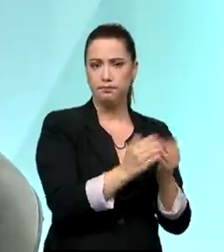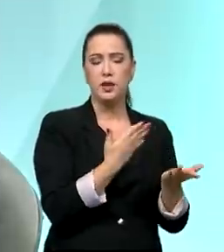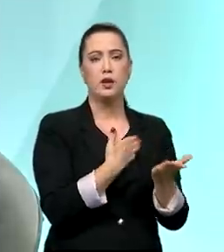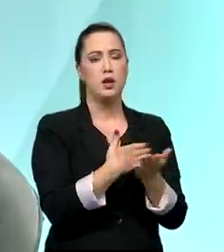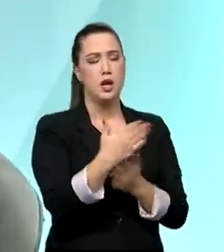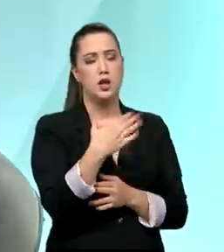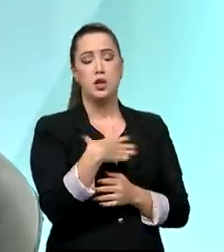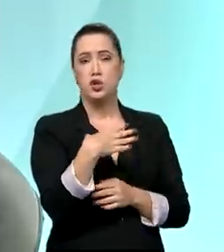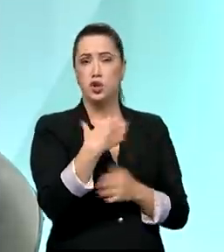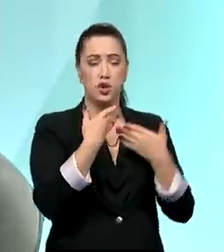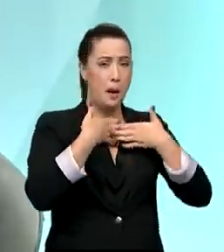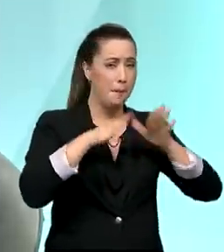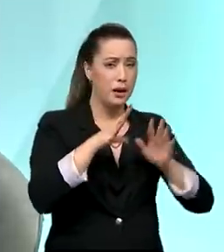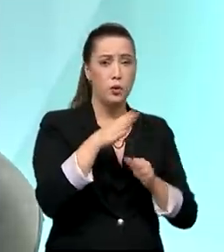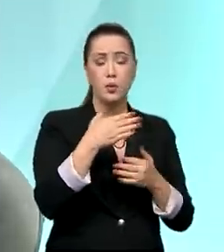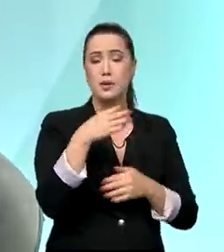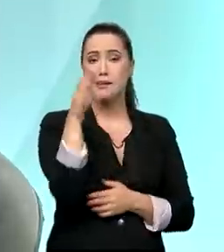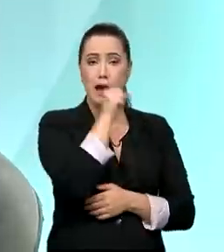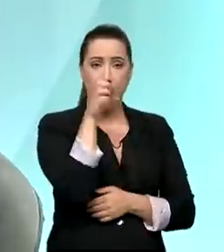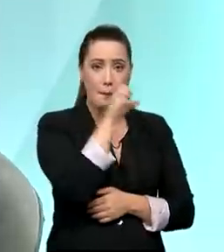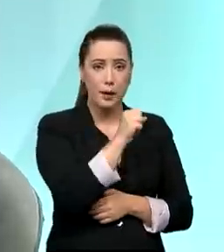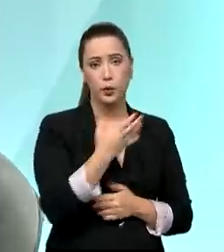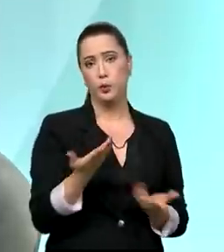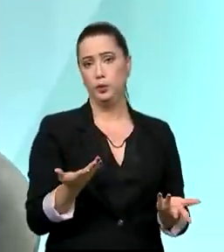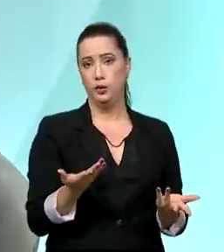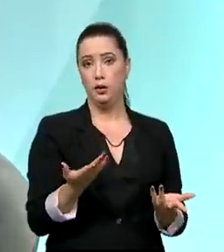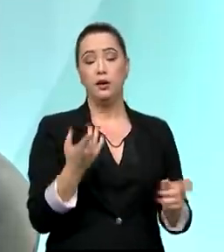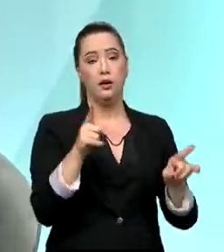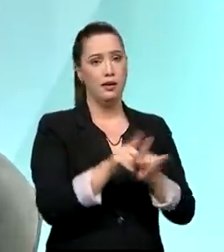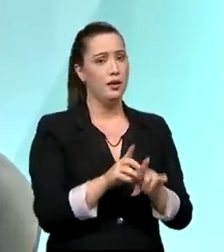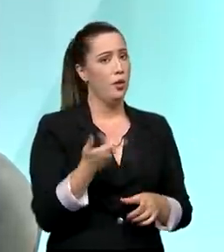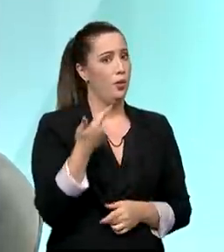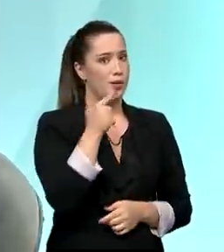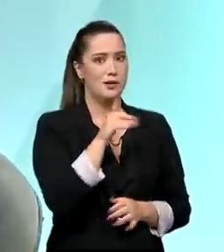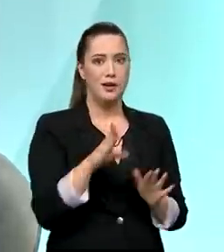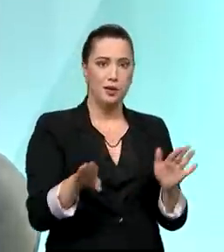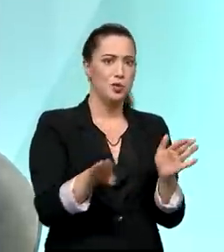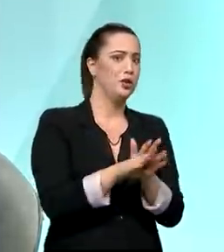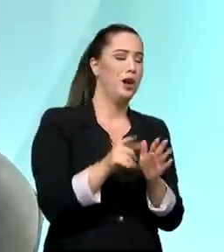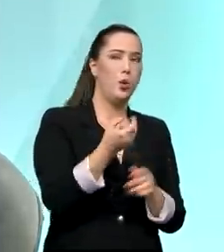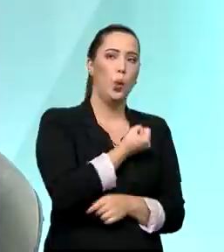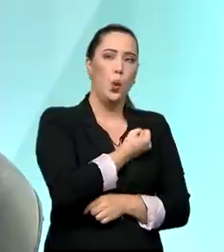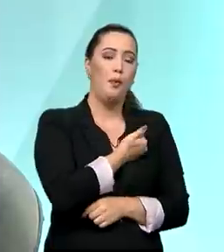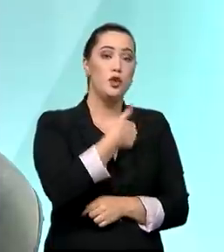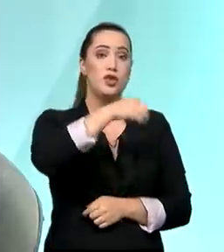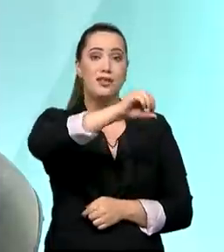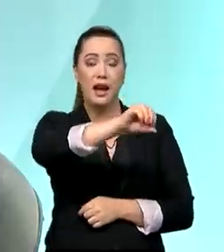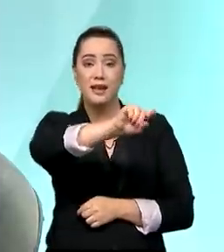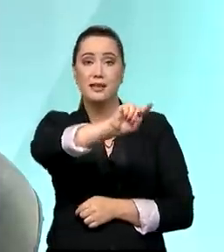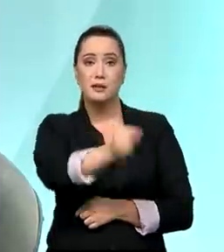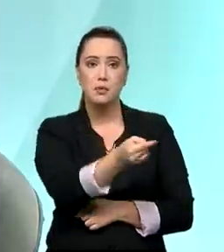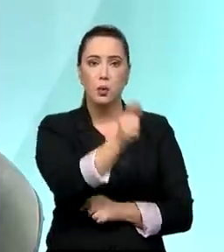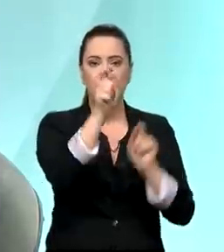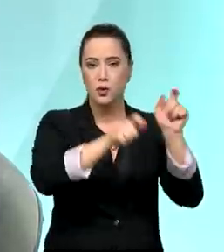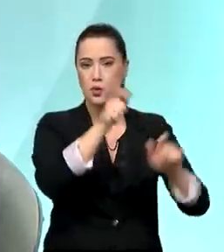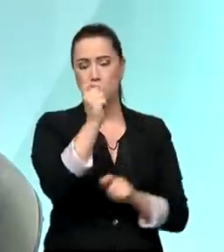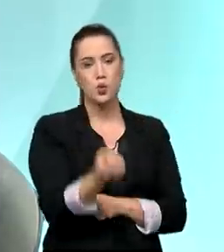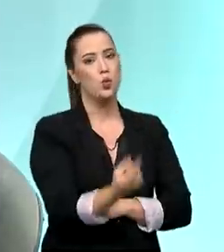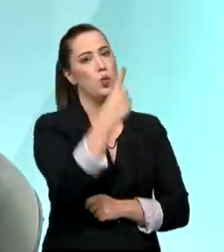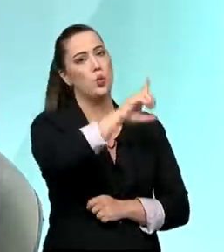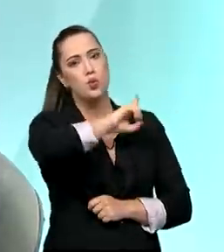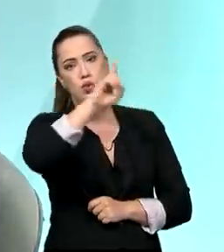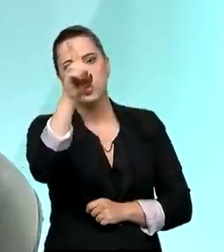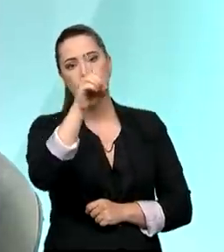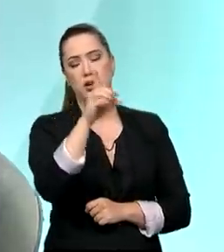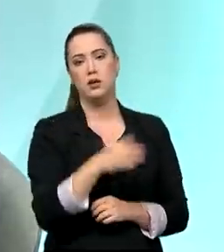sempre. Nós chegávamos a atender 10 mil pessoas, no auge, no começo da pandemia. Isso é uma coisa